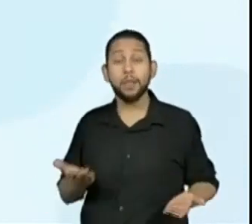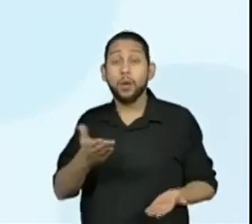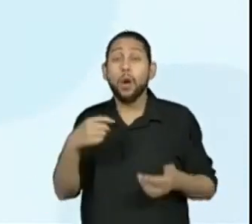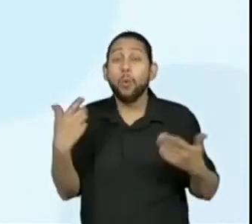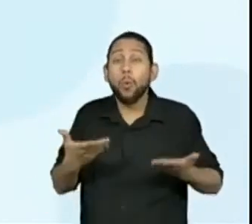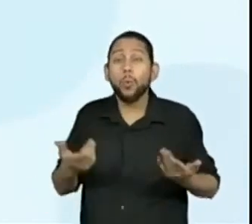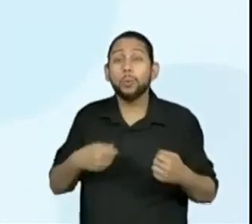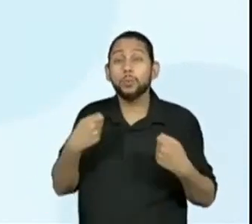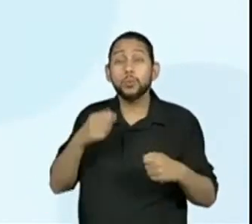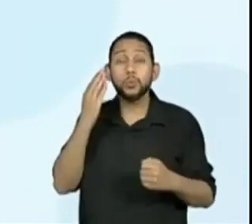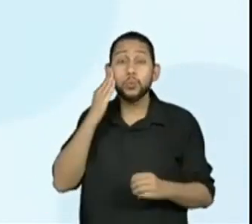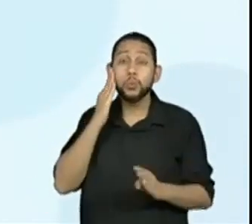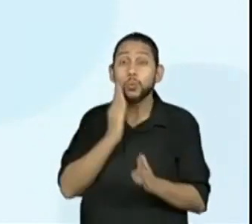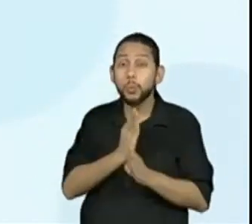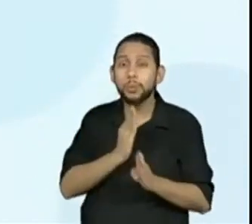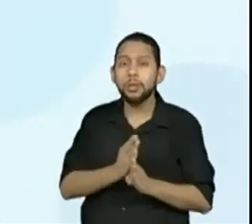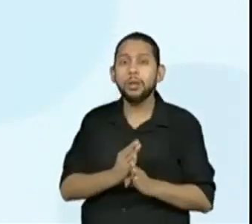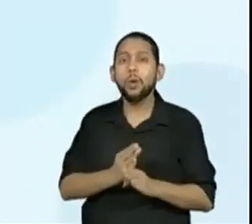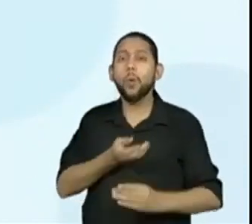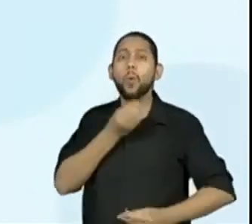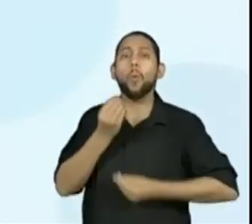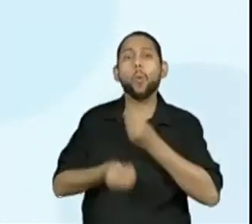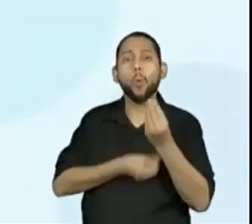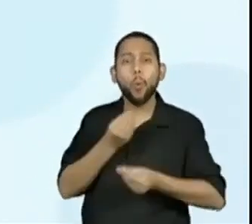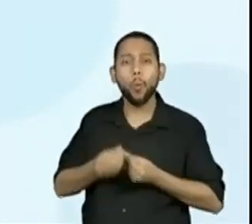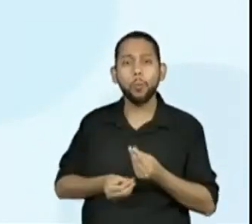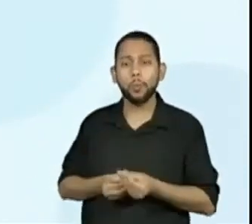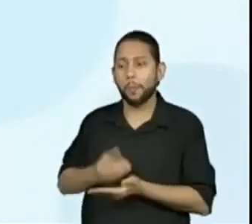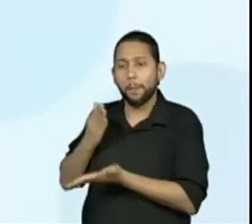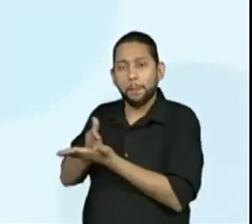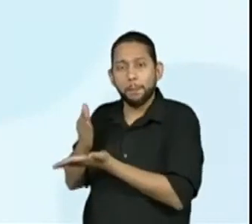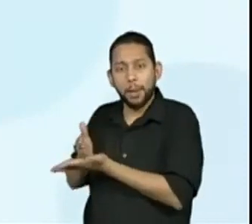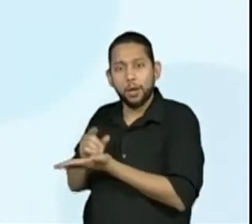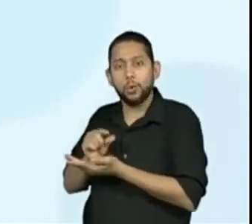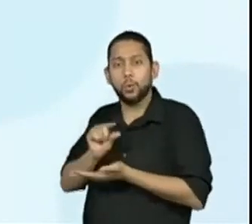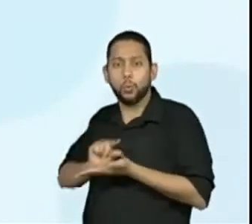valor total a ser dividido. Vamos lá.